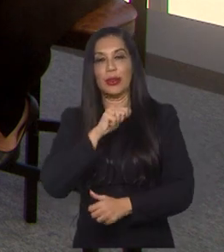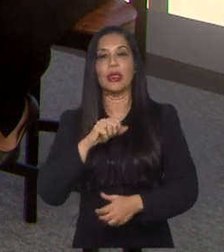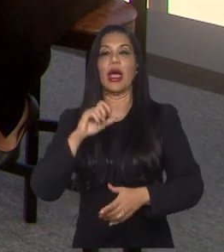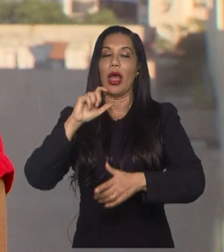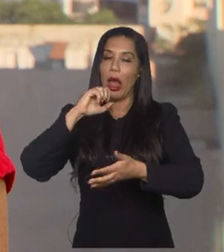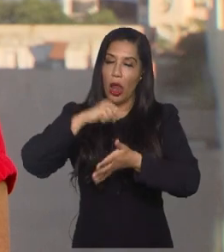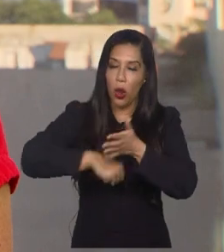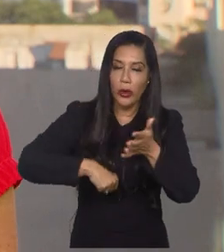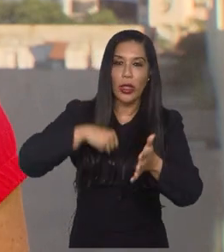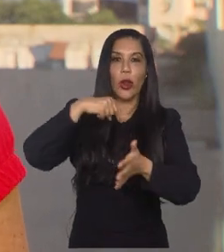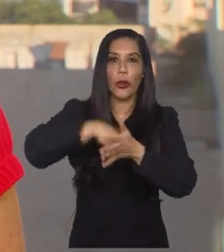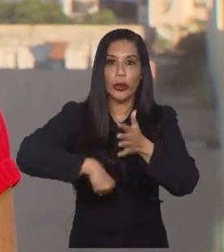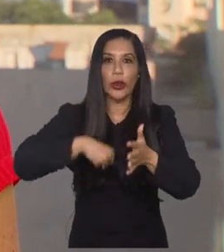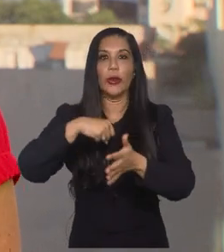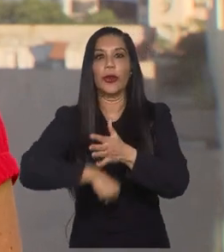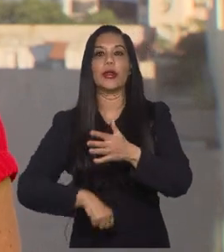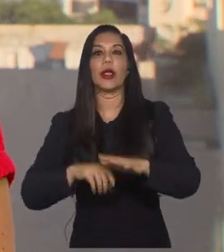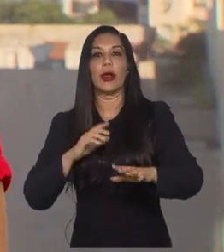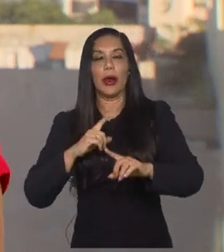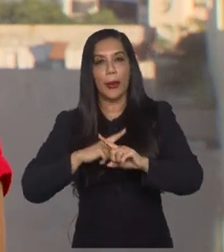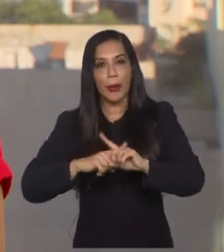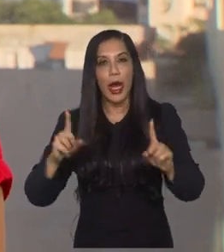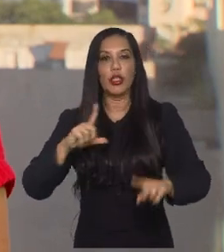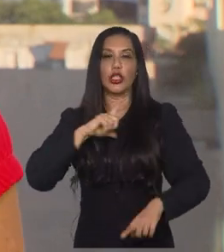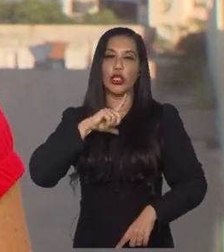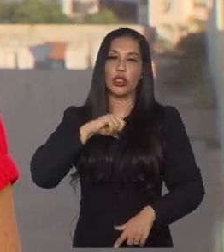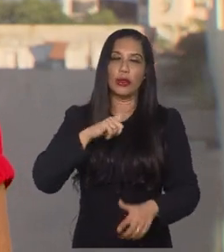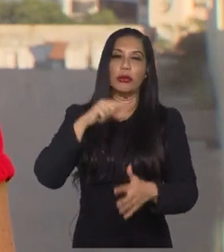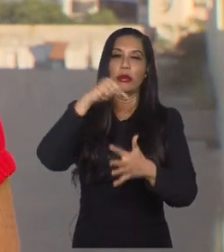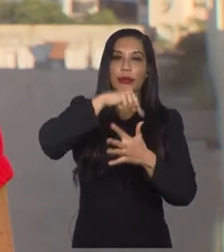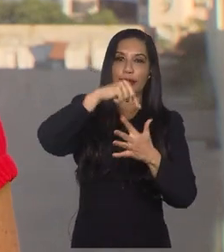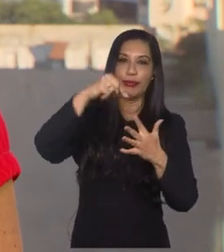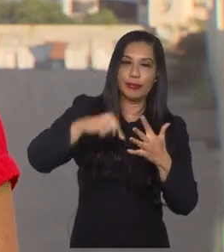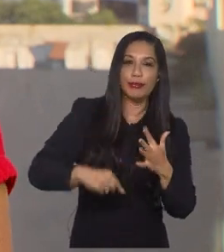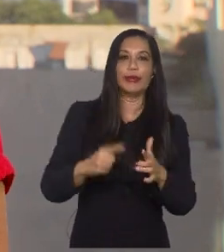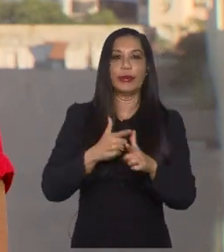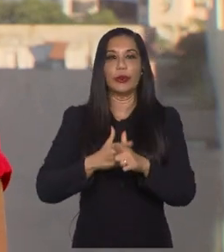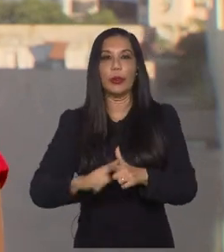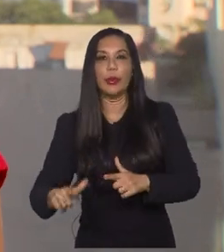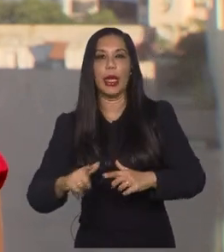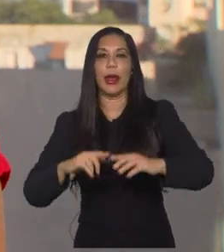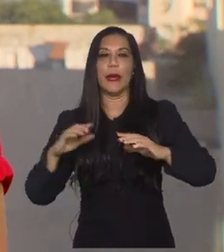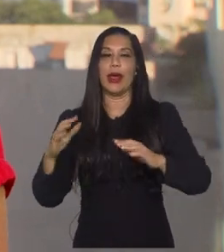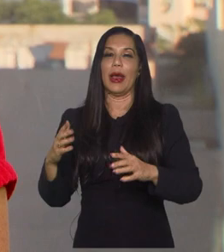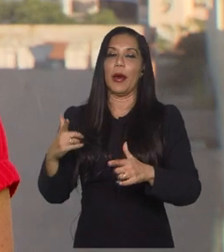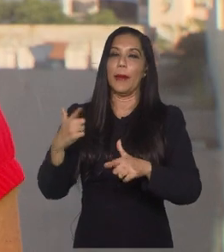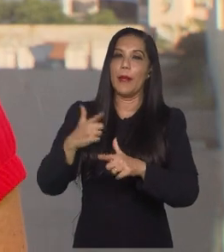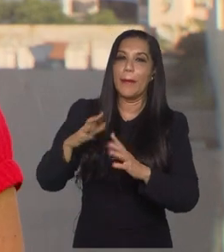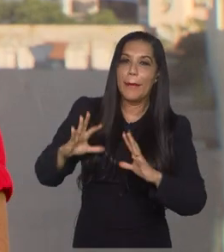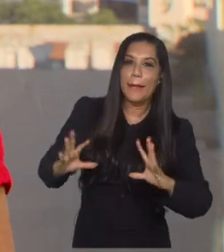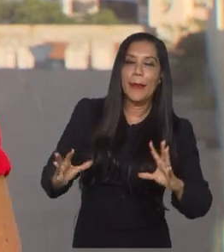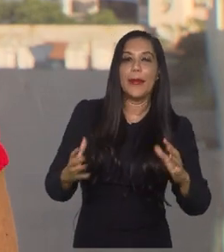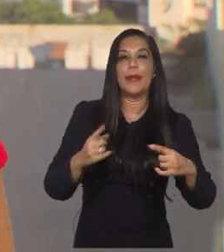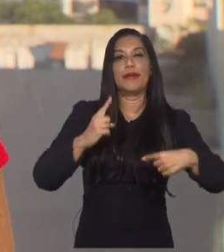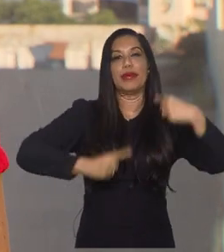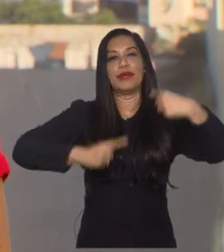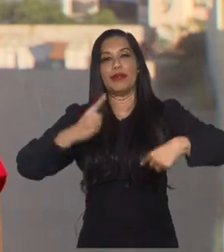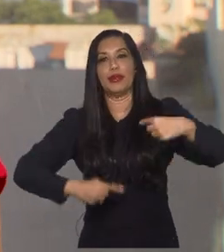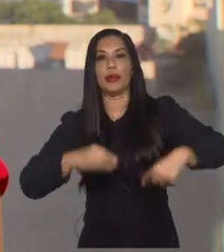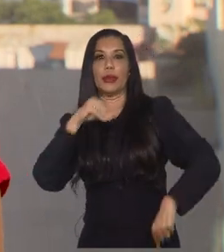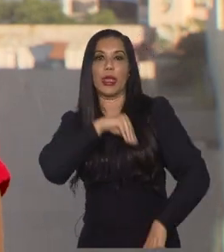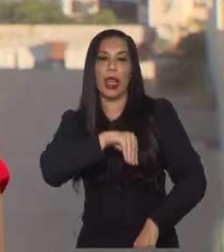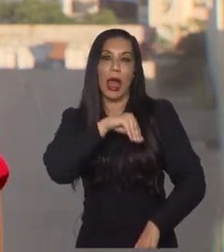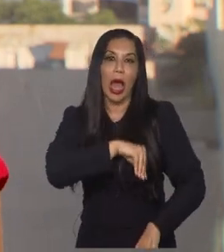E elas realmente vêm aí com alguns problemas, uma questão de briga por salários e tudo mais, não sei se o Tiago tem até